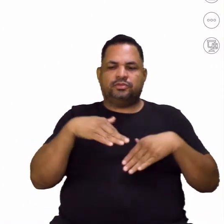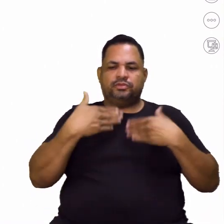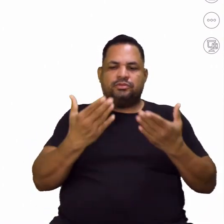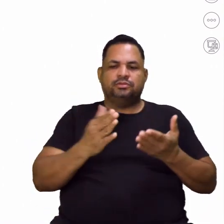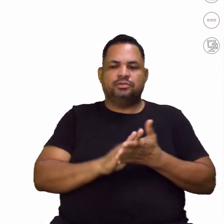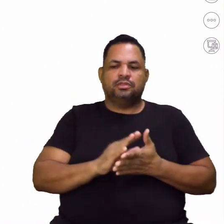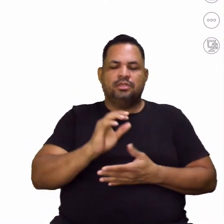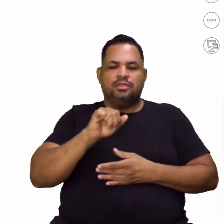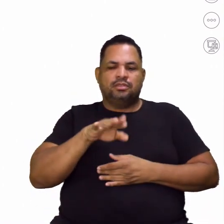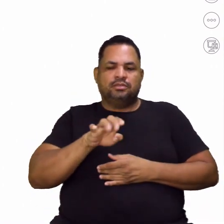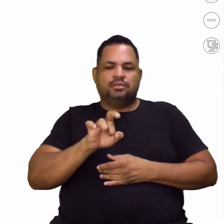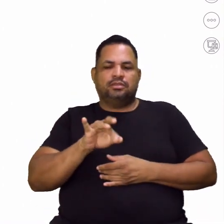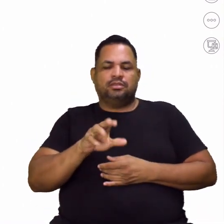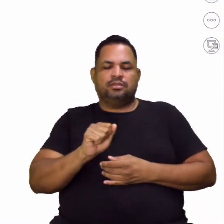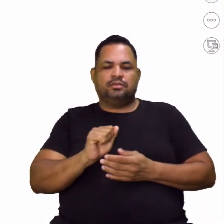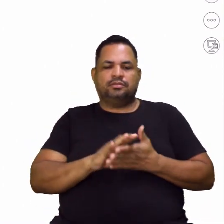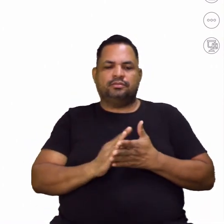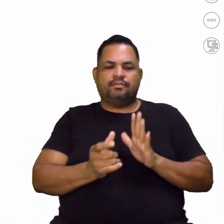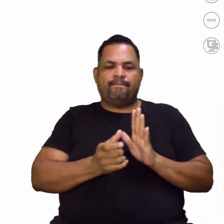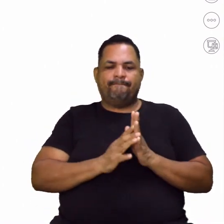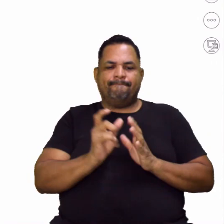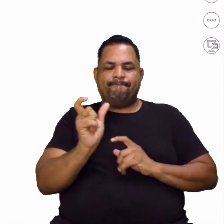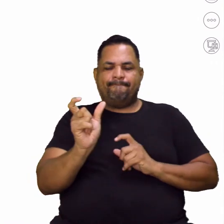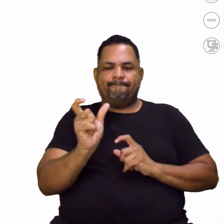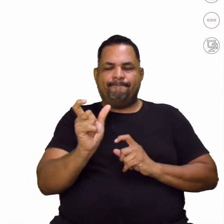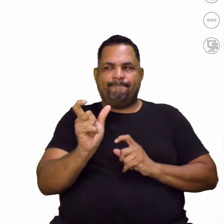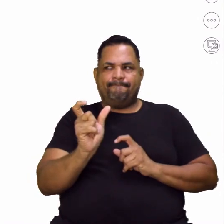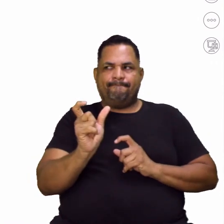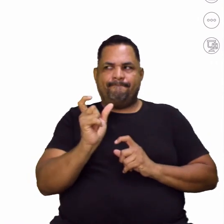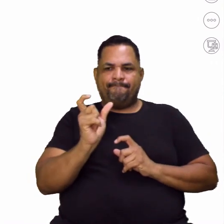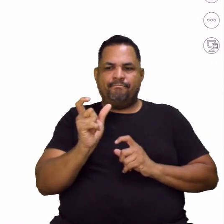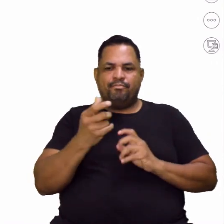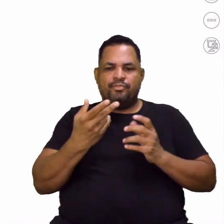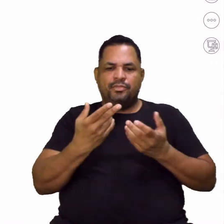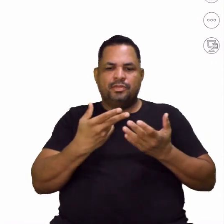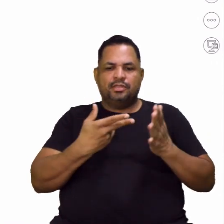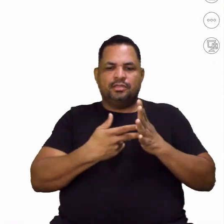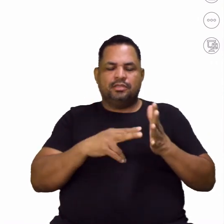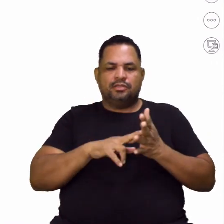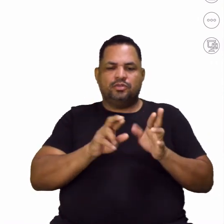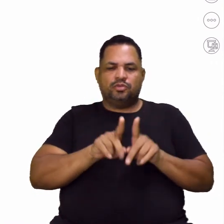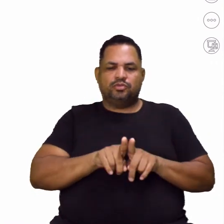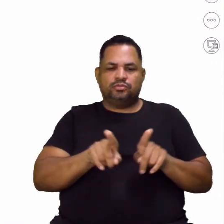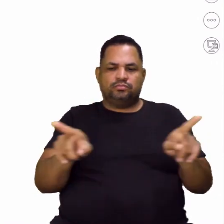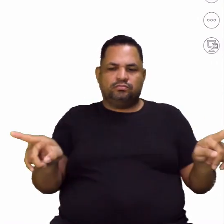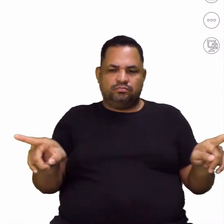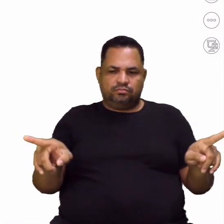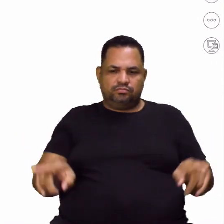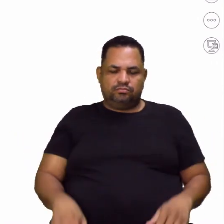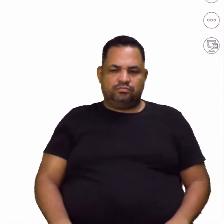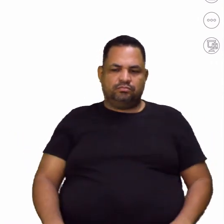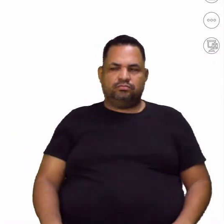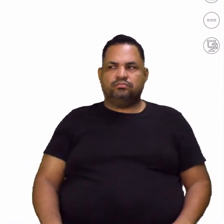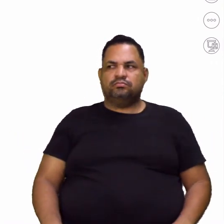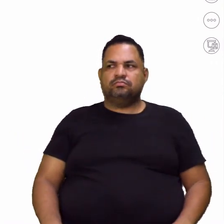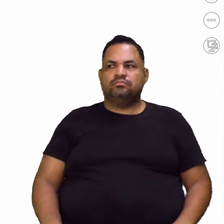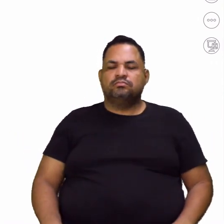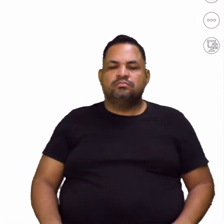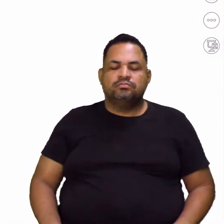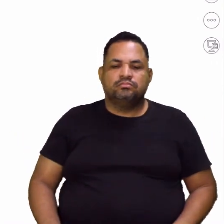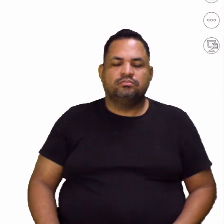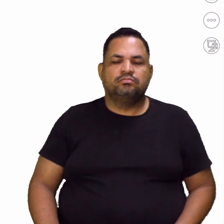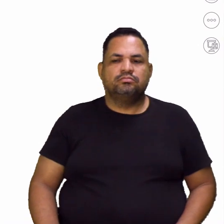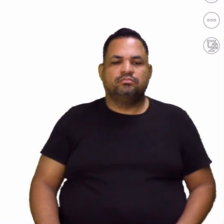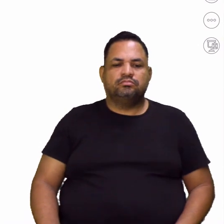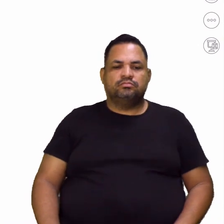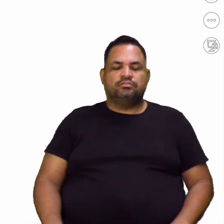antítese, né? Com palavras de sentido contrário, opostos. Então, ó, oposição.